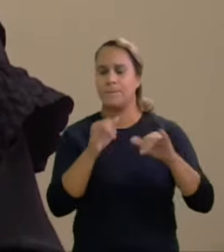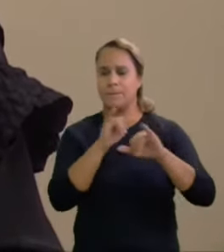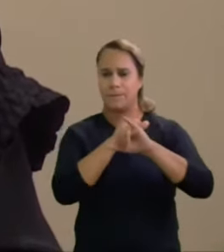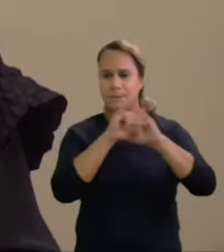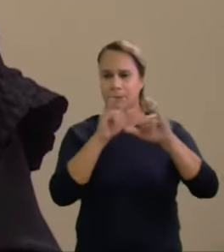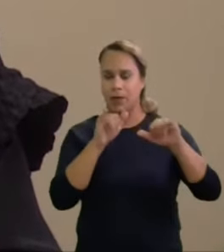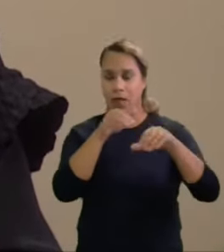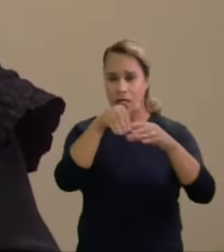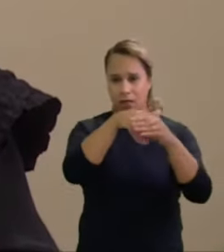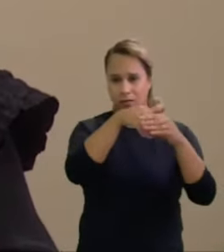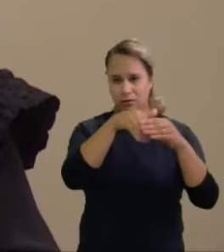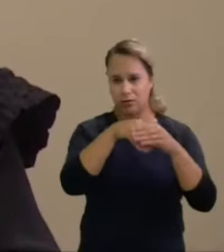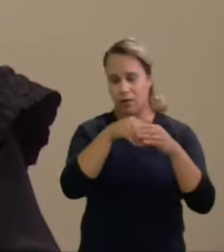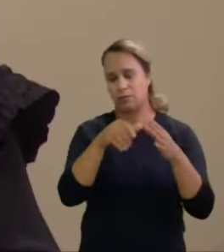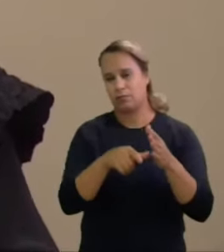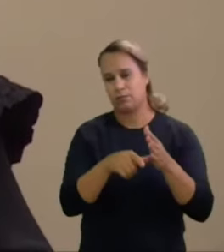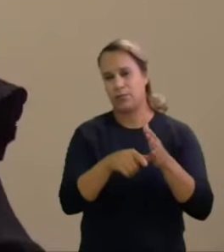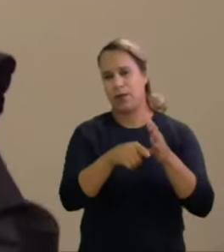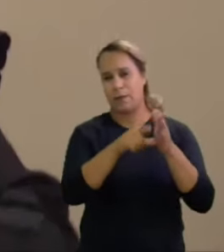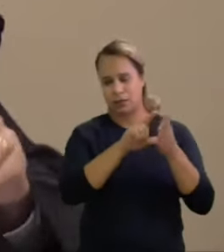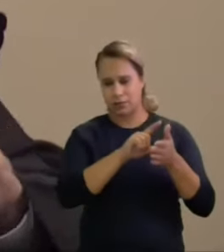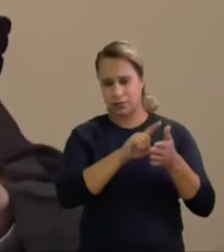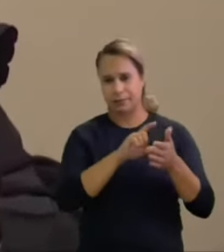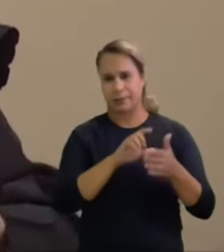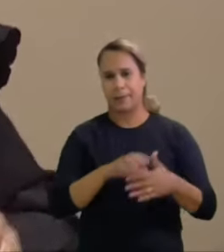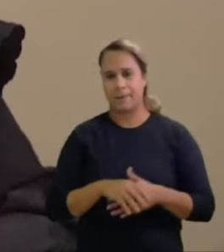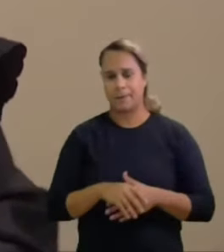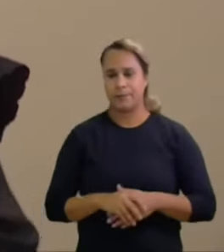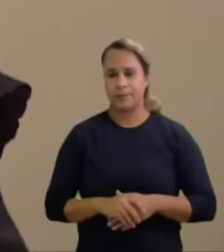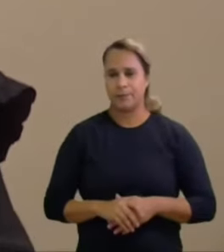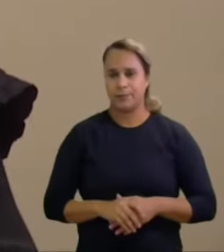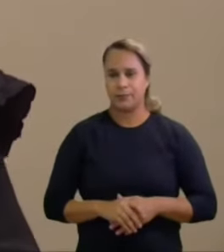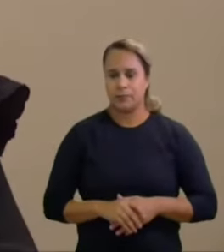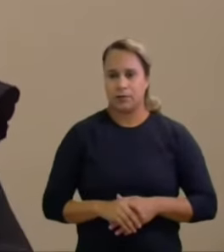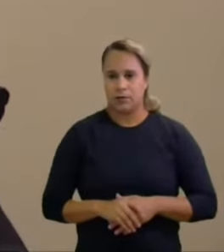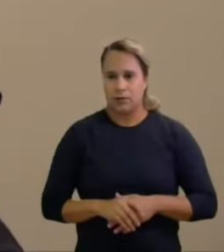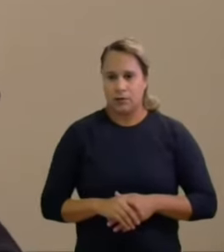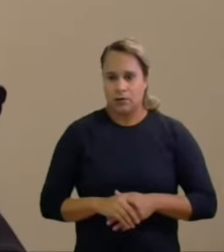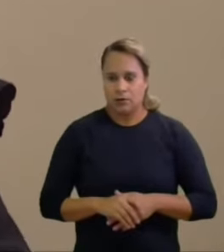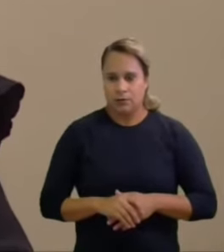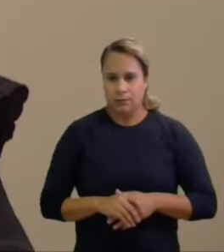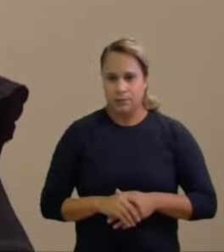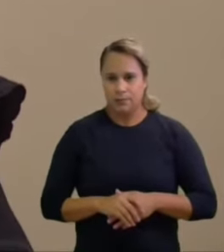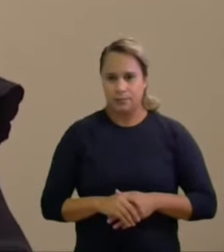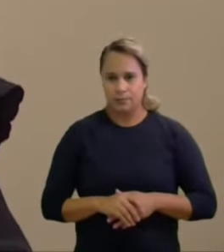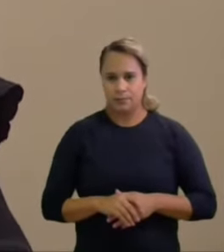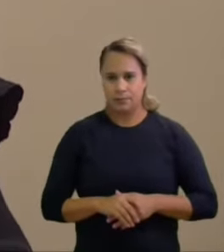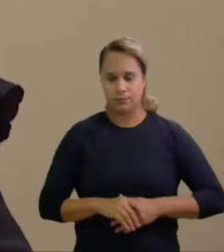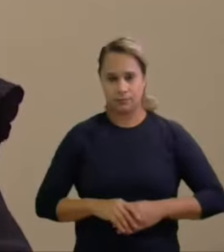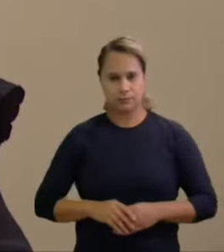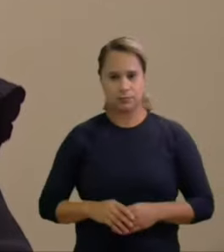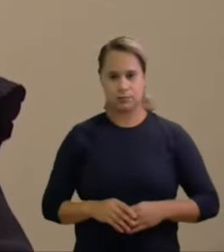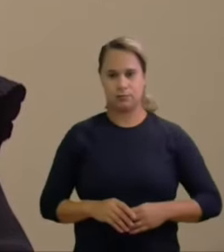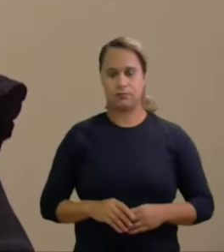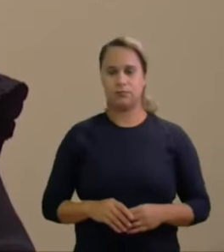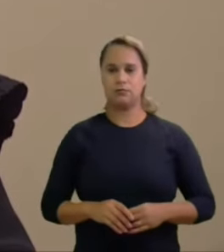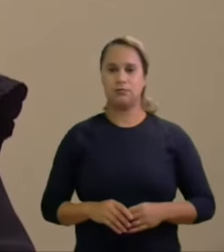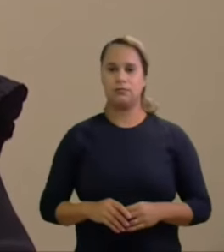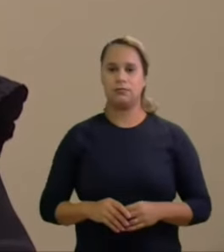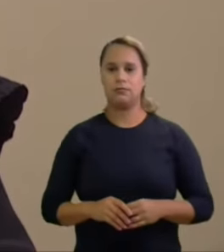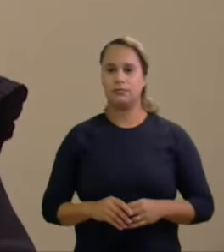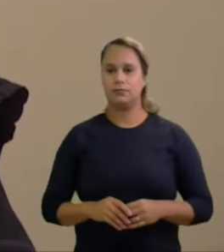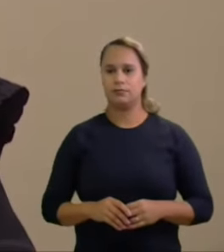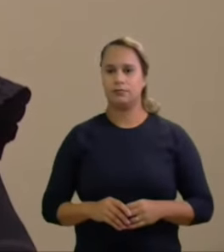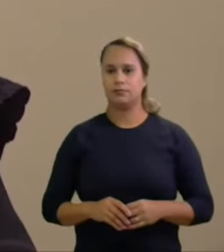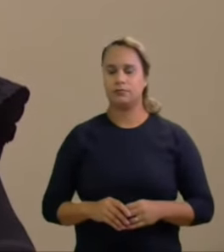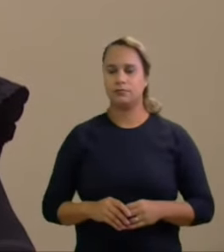aqui eu enfrento também uma questão que foi bastante frisada pelos advogados dos investigantes os